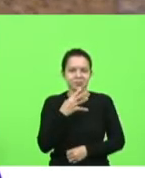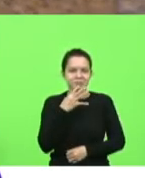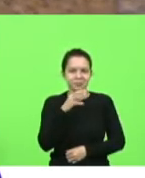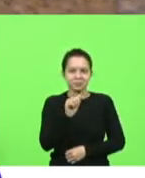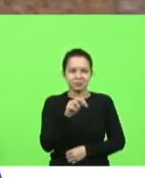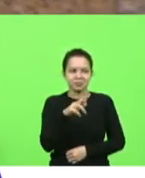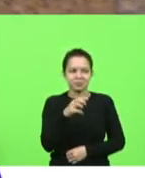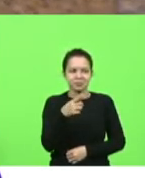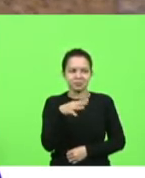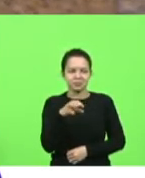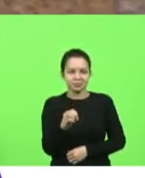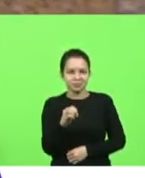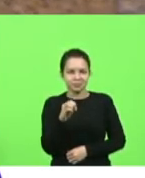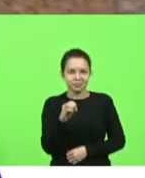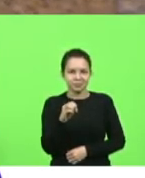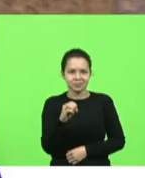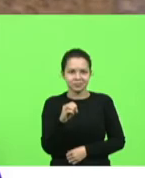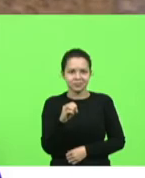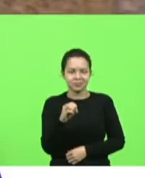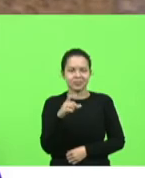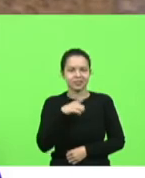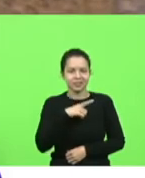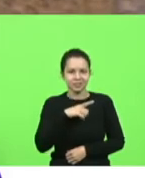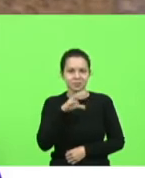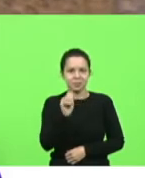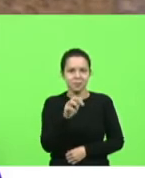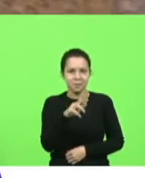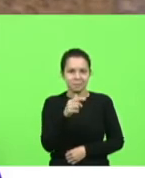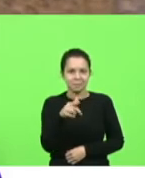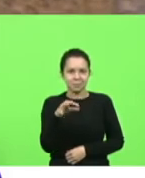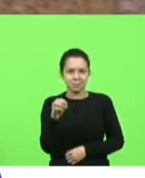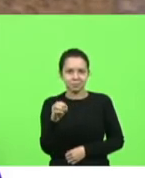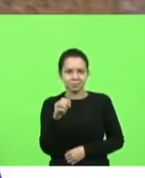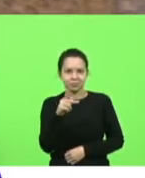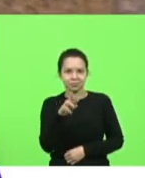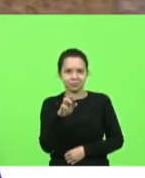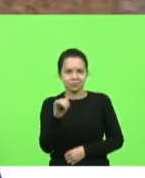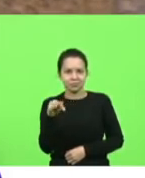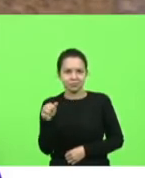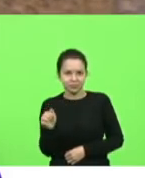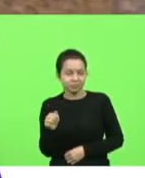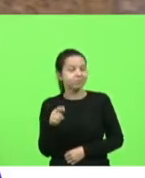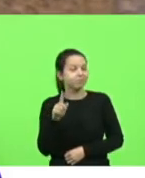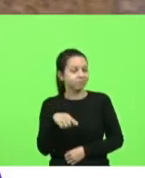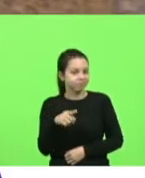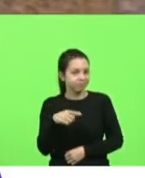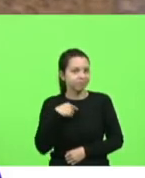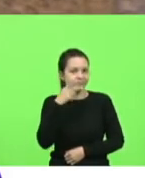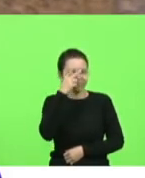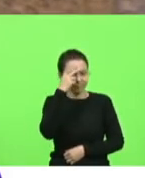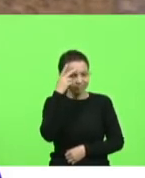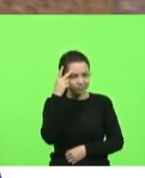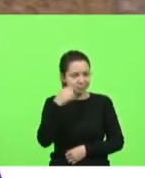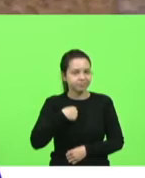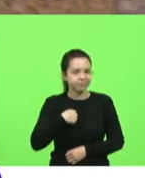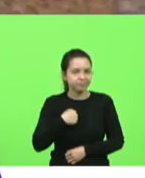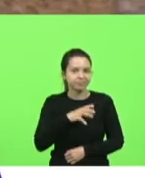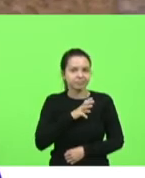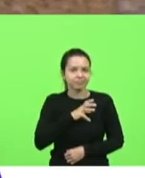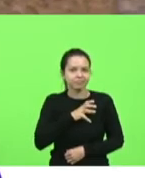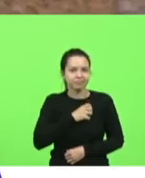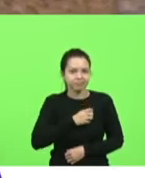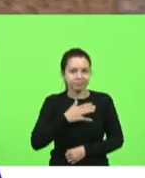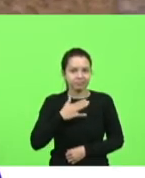meio militar como Lima também o Carlão o Carlão da Praia ali então são pessoas que me são muito queridas e me